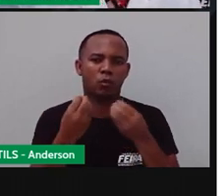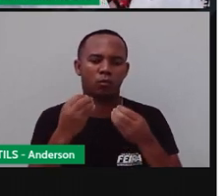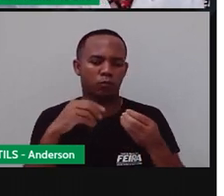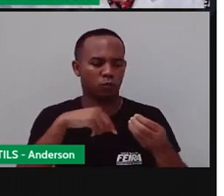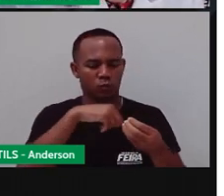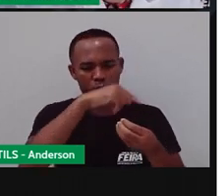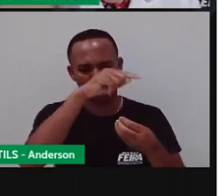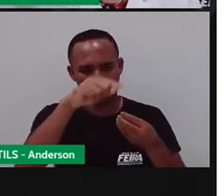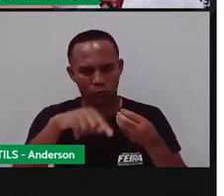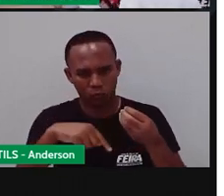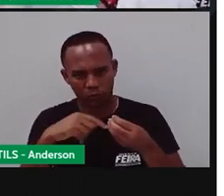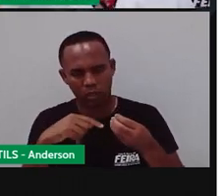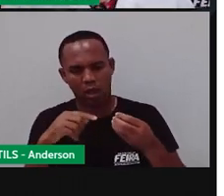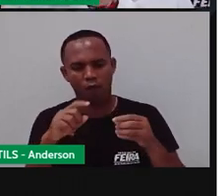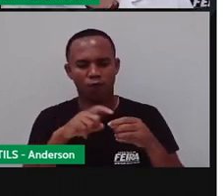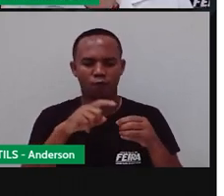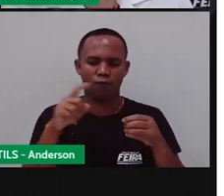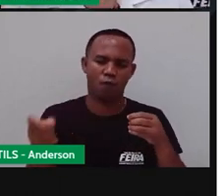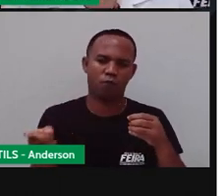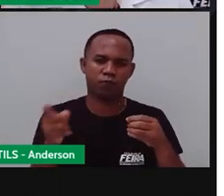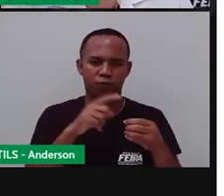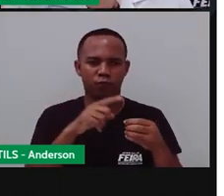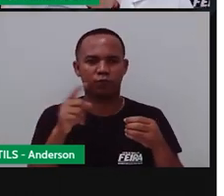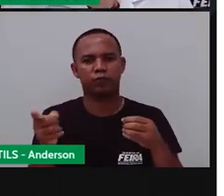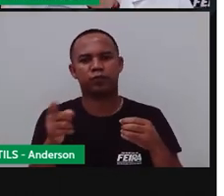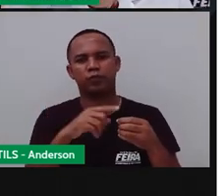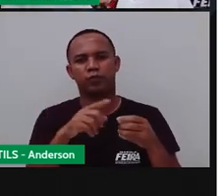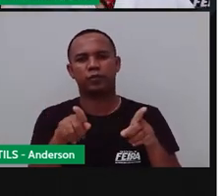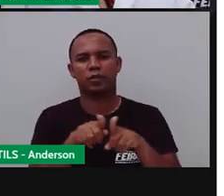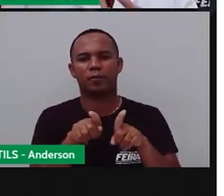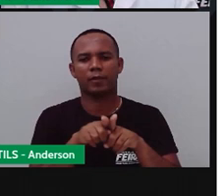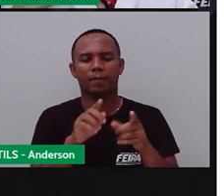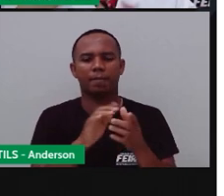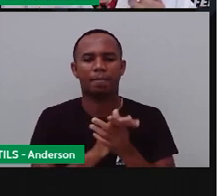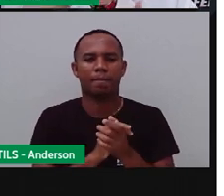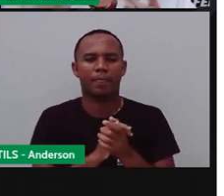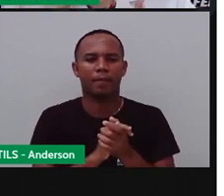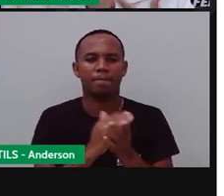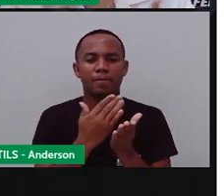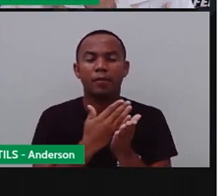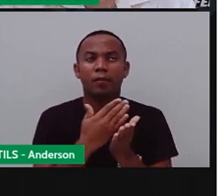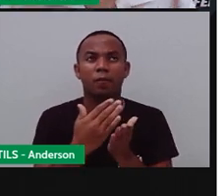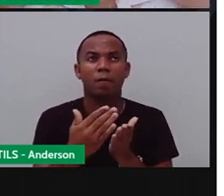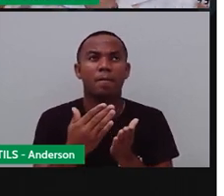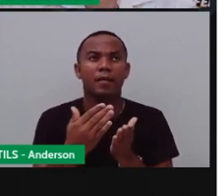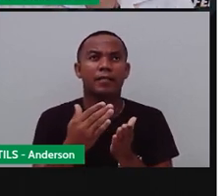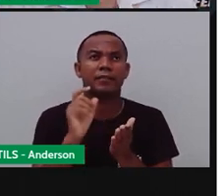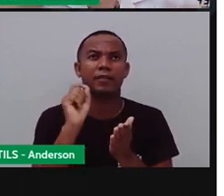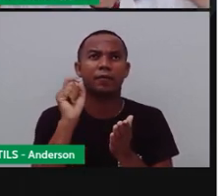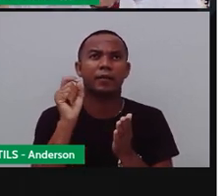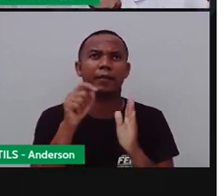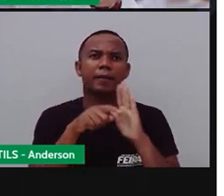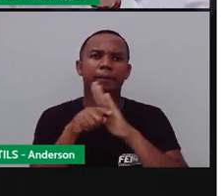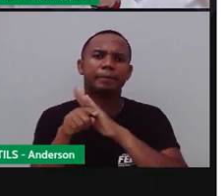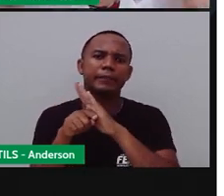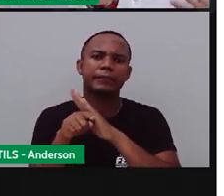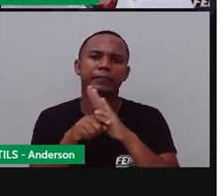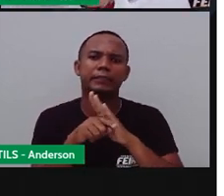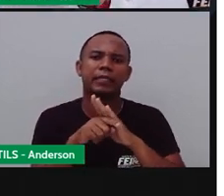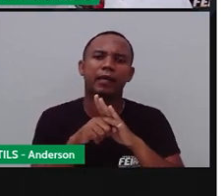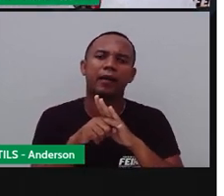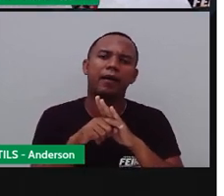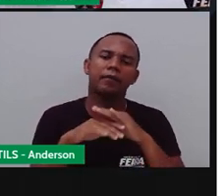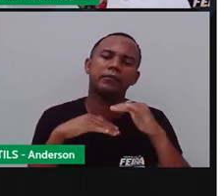volta para aquela posição em um determinado período. Então, ele começa, o homem, de modo geral, ele começa a fazer